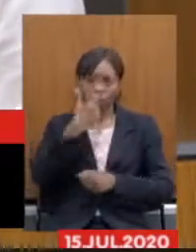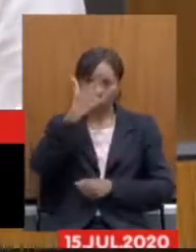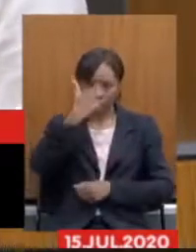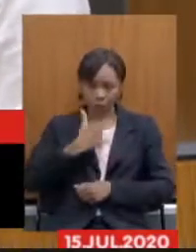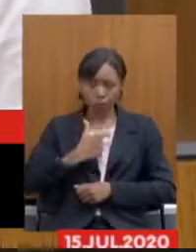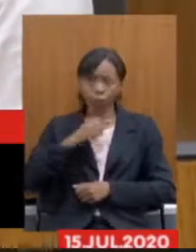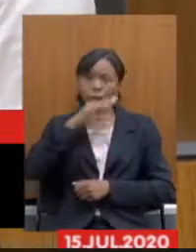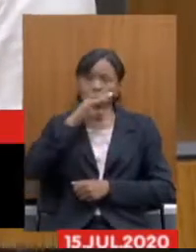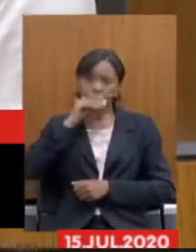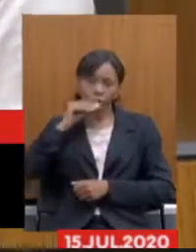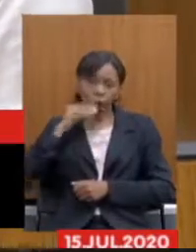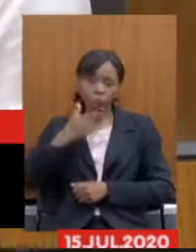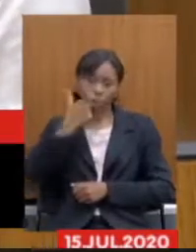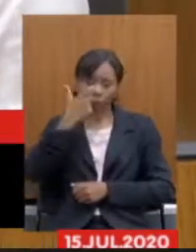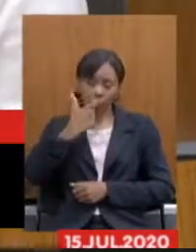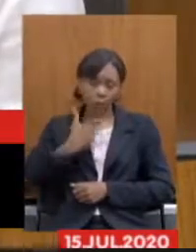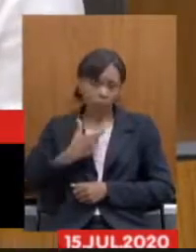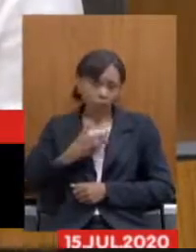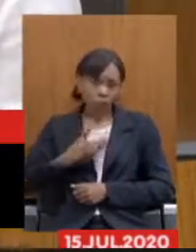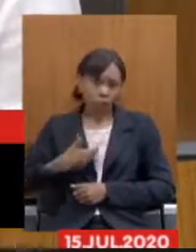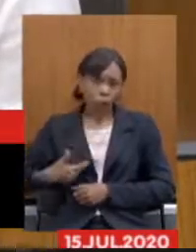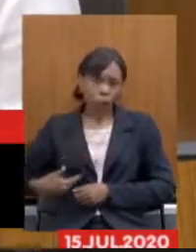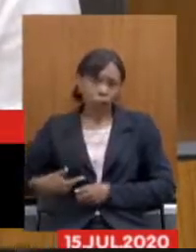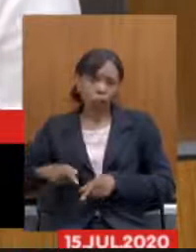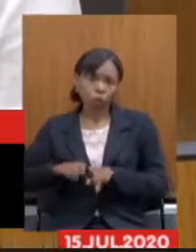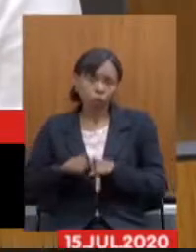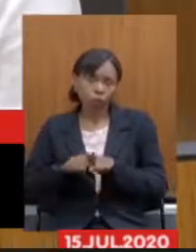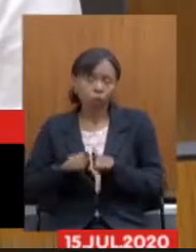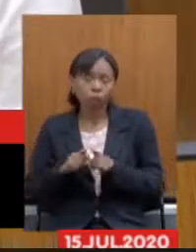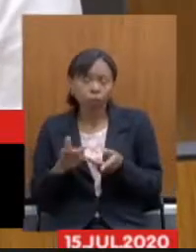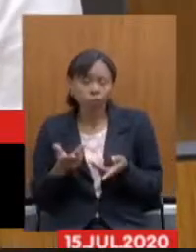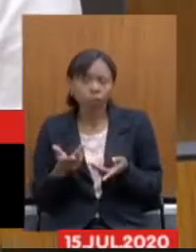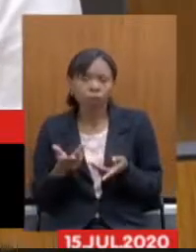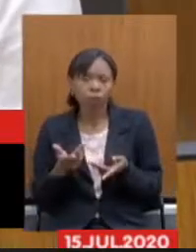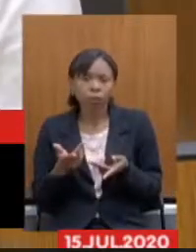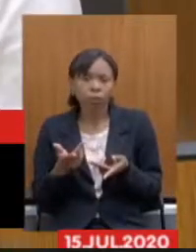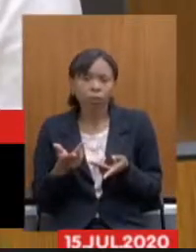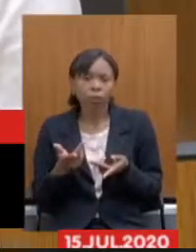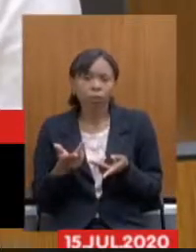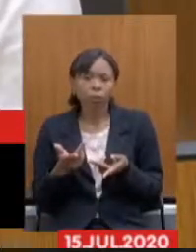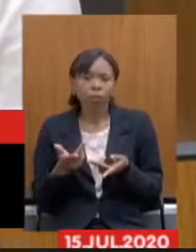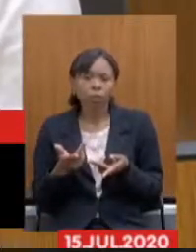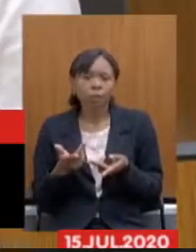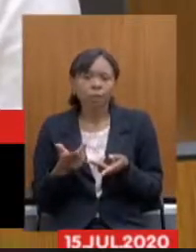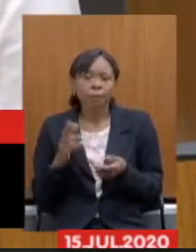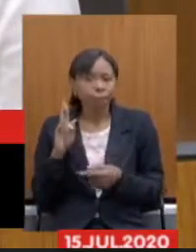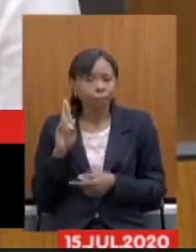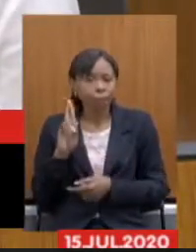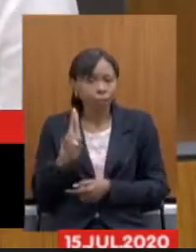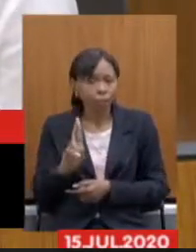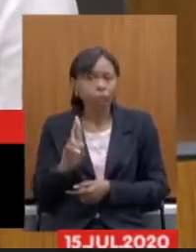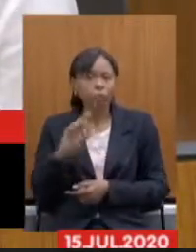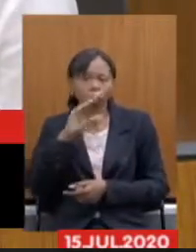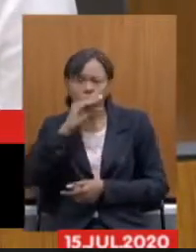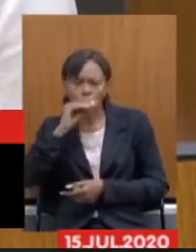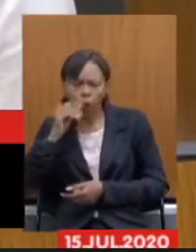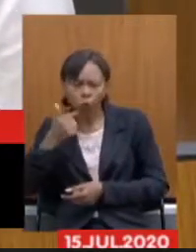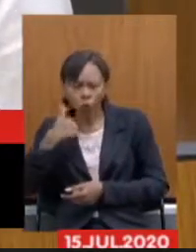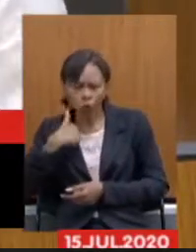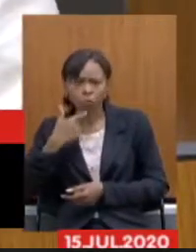representante de muitos servidores que sou né e a gente então está tentando